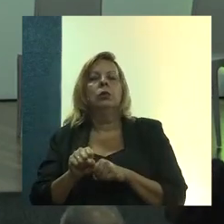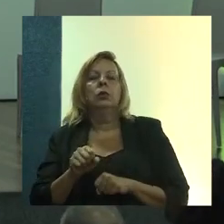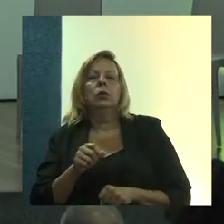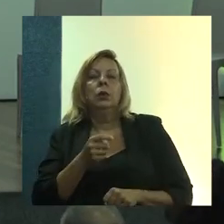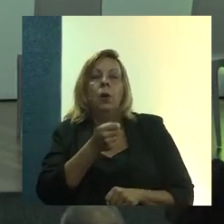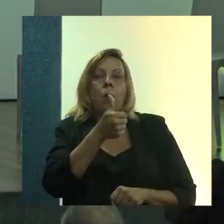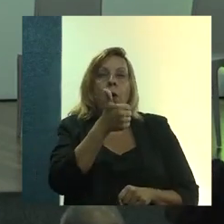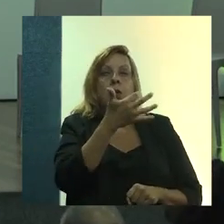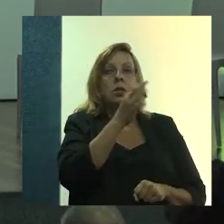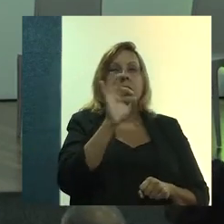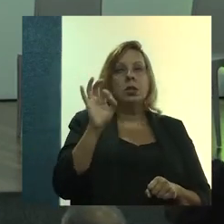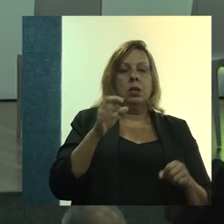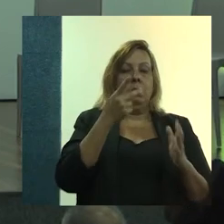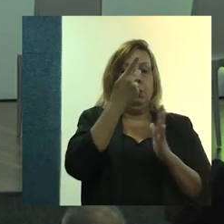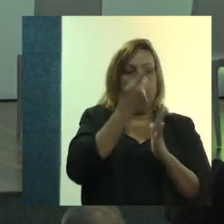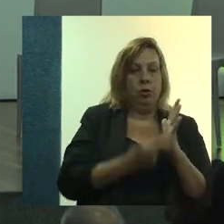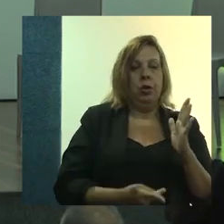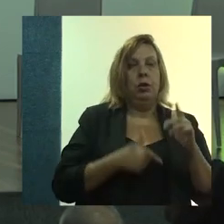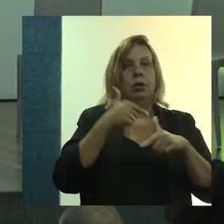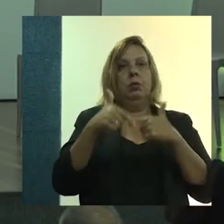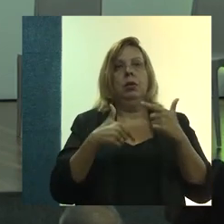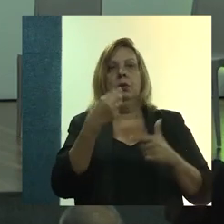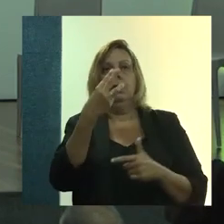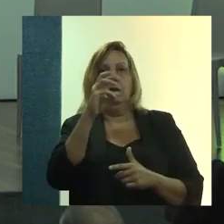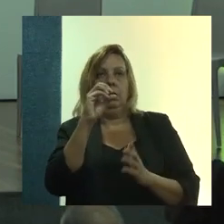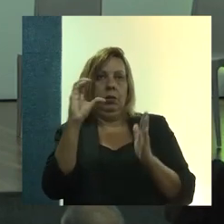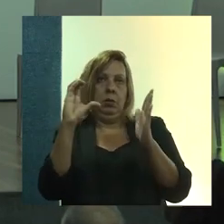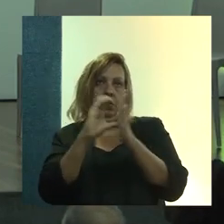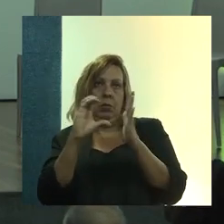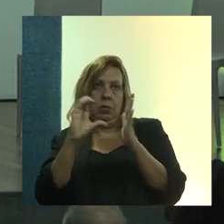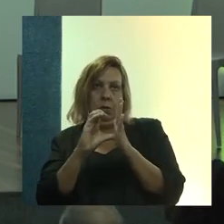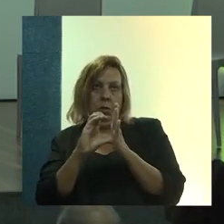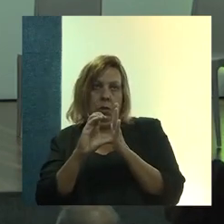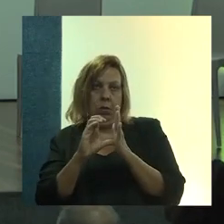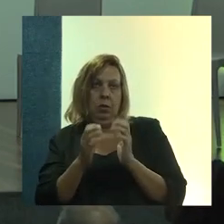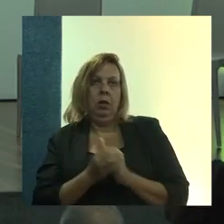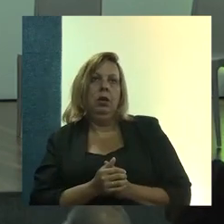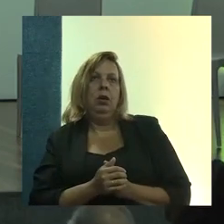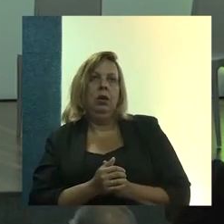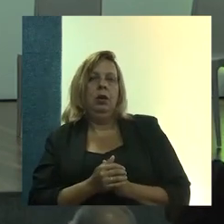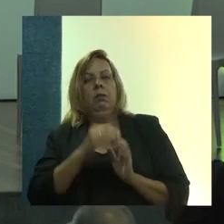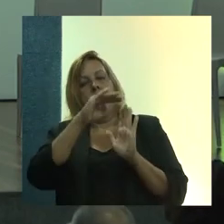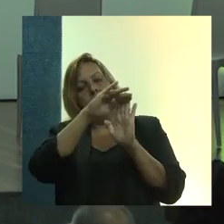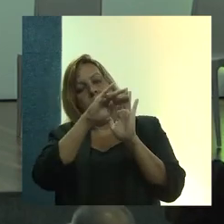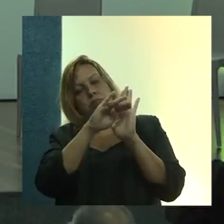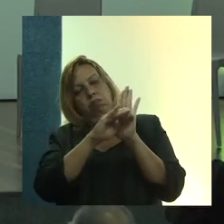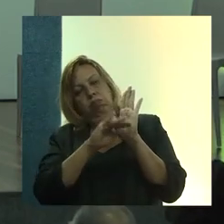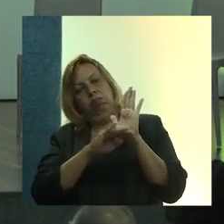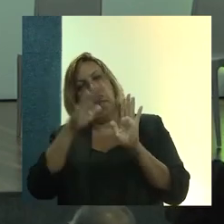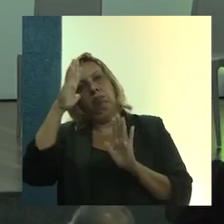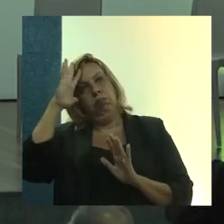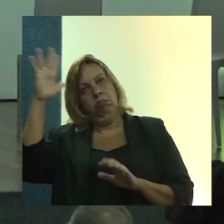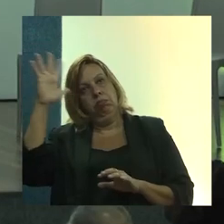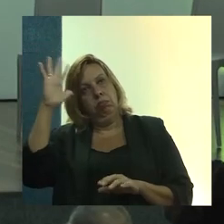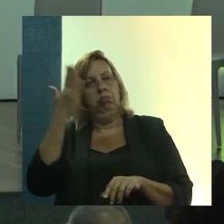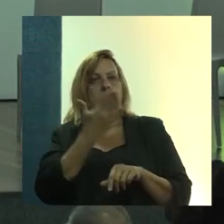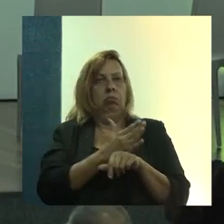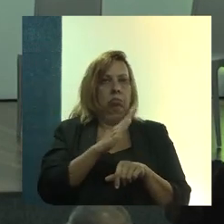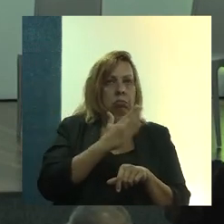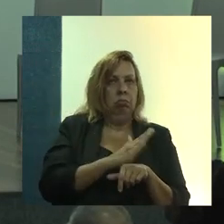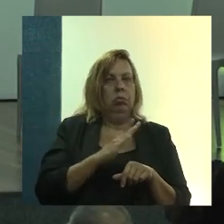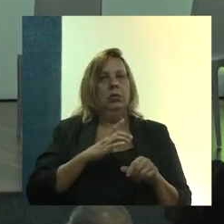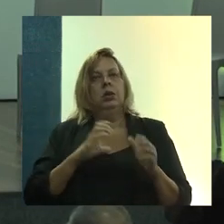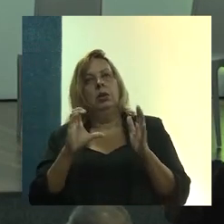projetos, trabalhando com quase 30 comunidades. Nossos princípios, teoria e prática em projetos participativos,